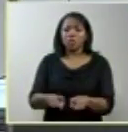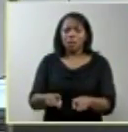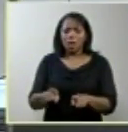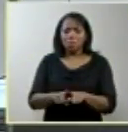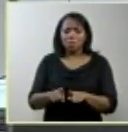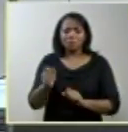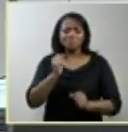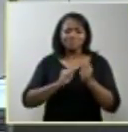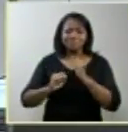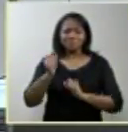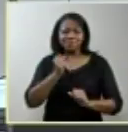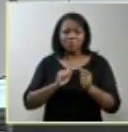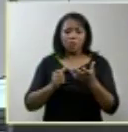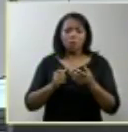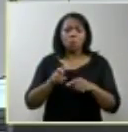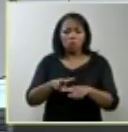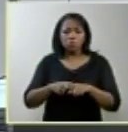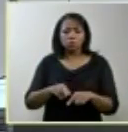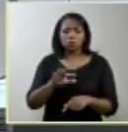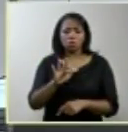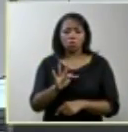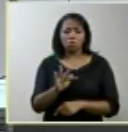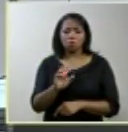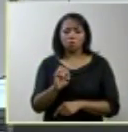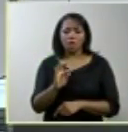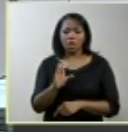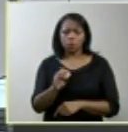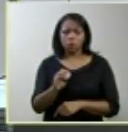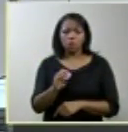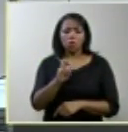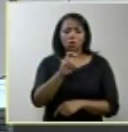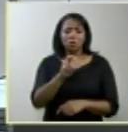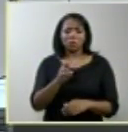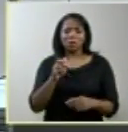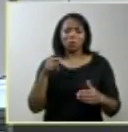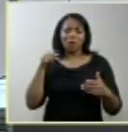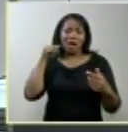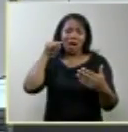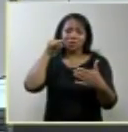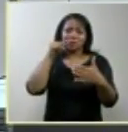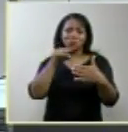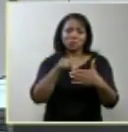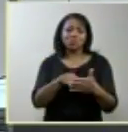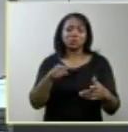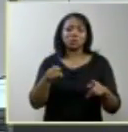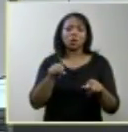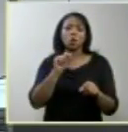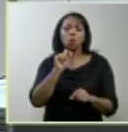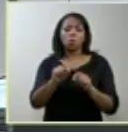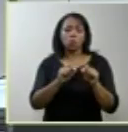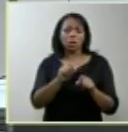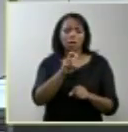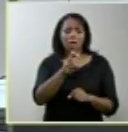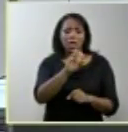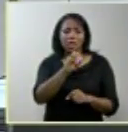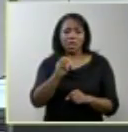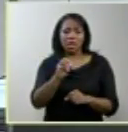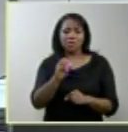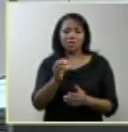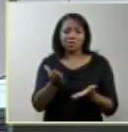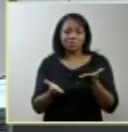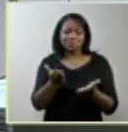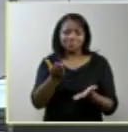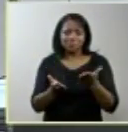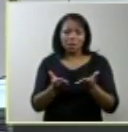natureza para que o feto não atinja o peso de 500 gramas ou de 20 semanas de gestação para evitar